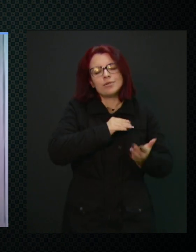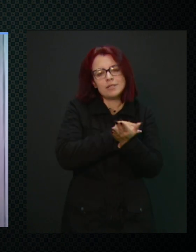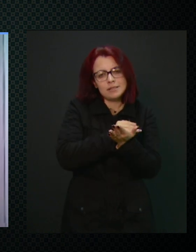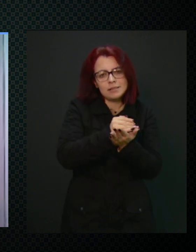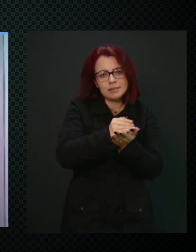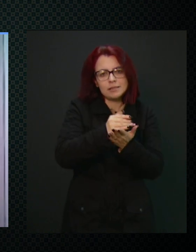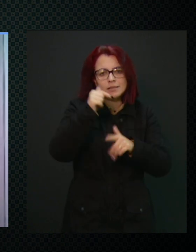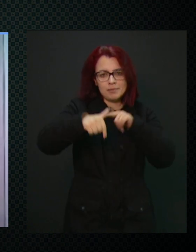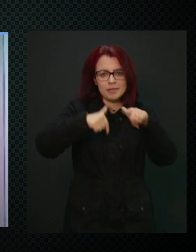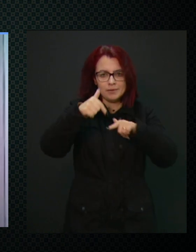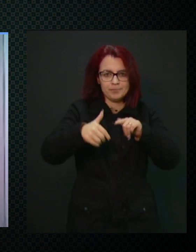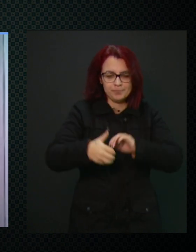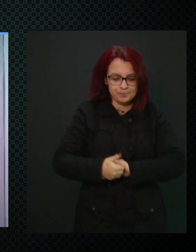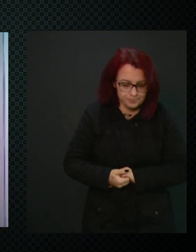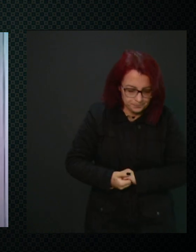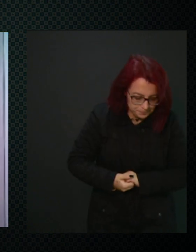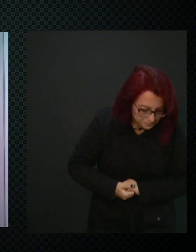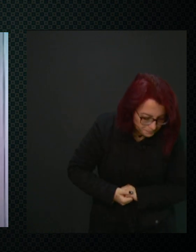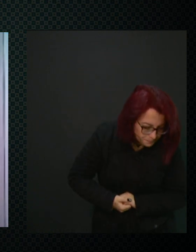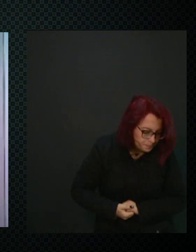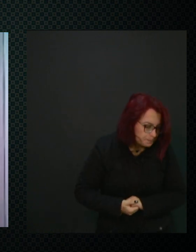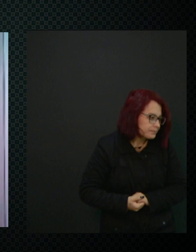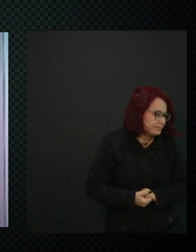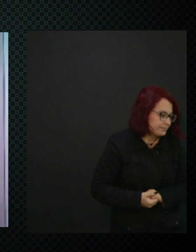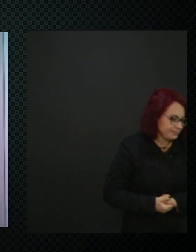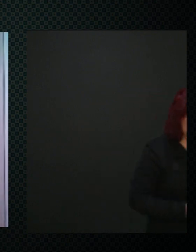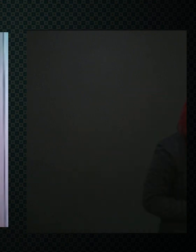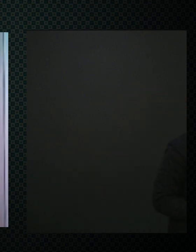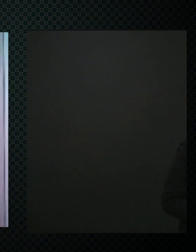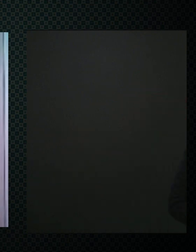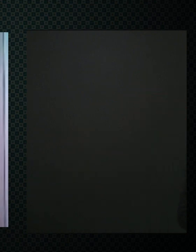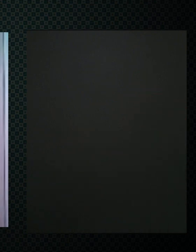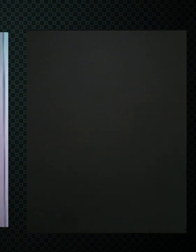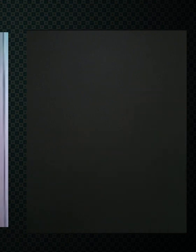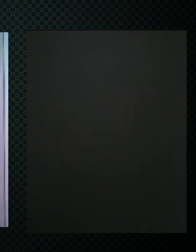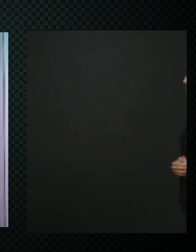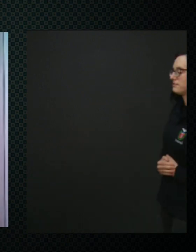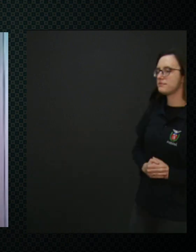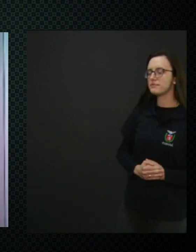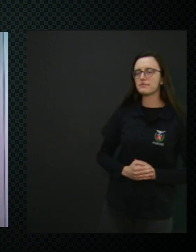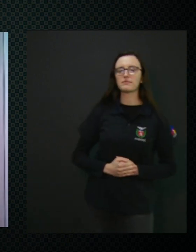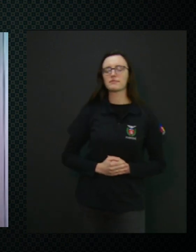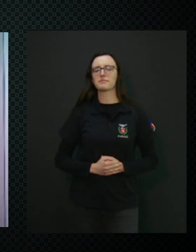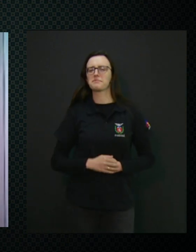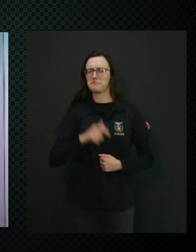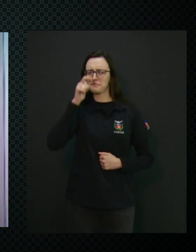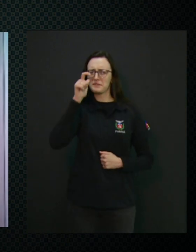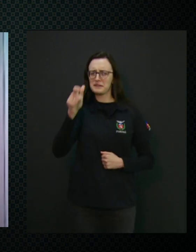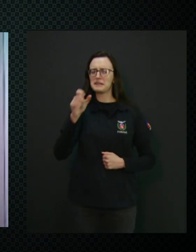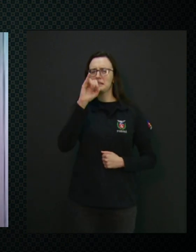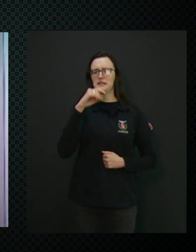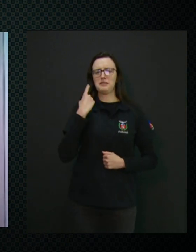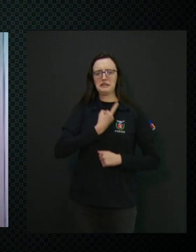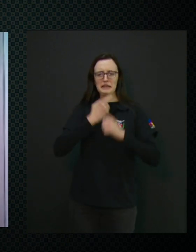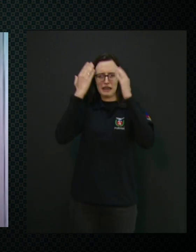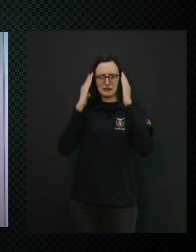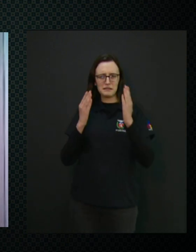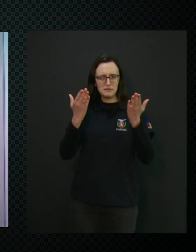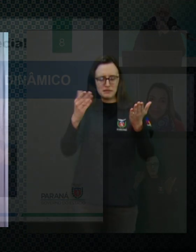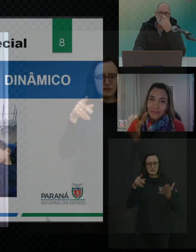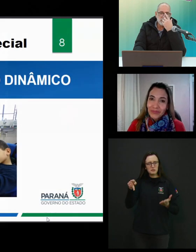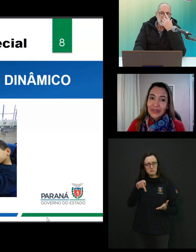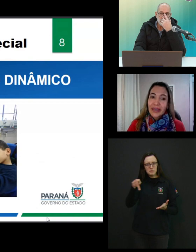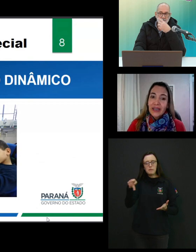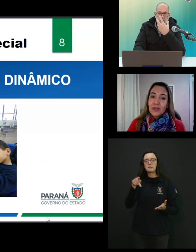nosso trabalho. Interessante, né, se a gente for analisar ali, professora, quando, até no